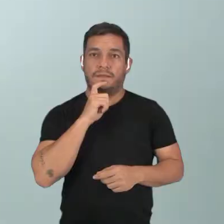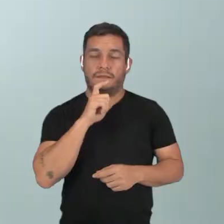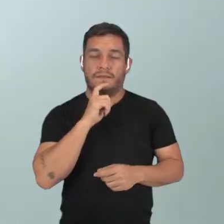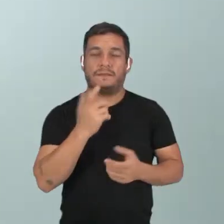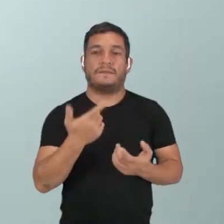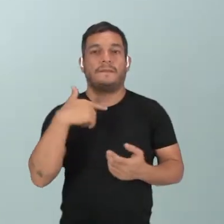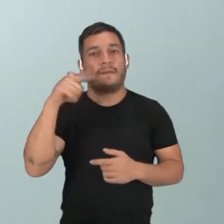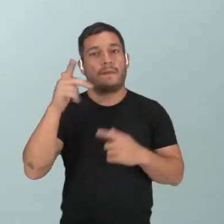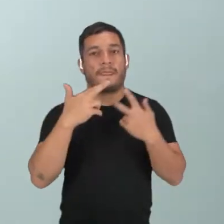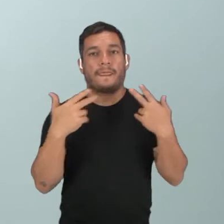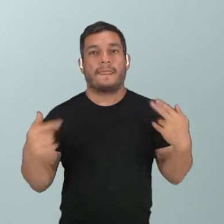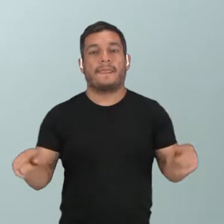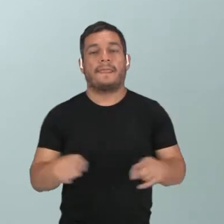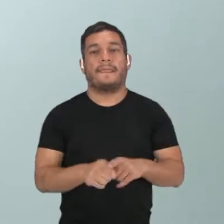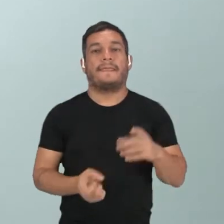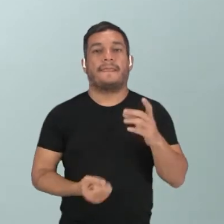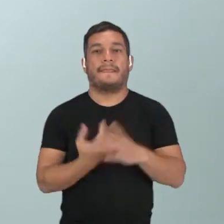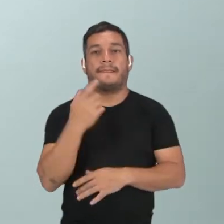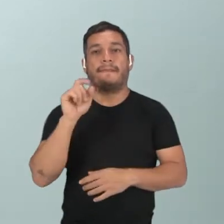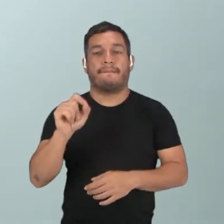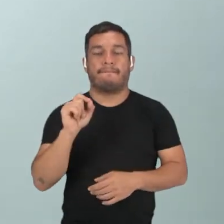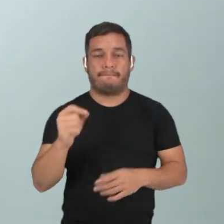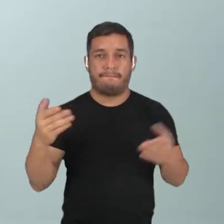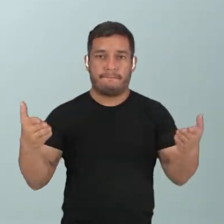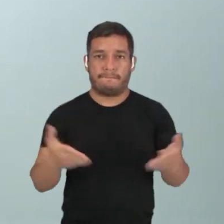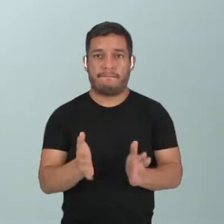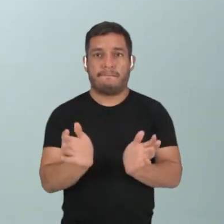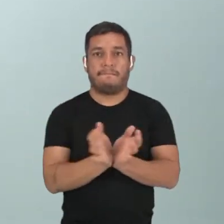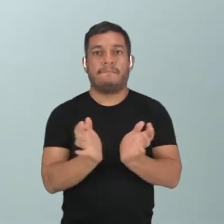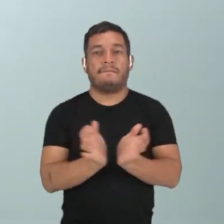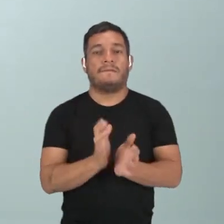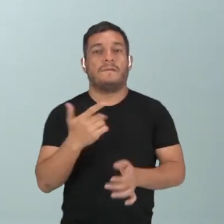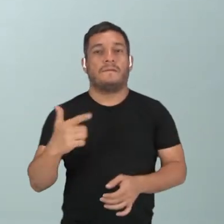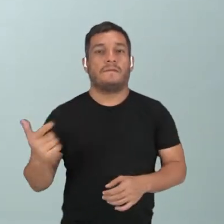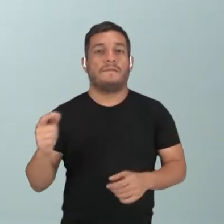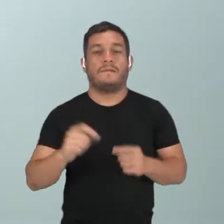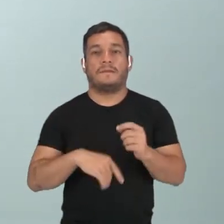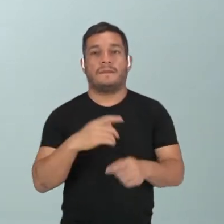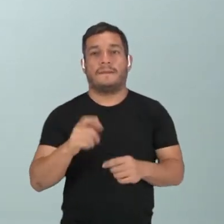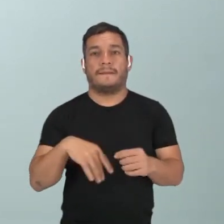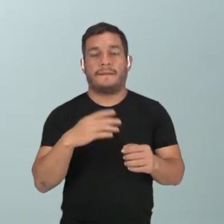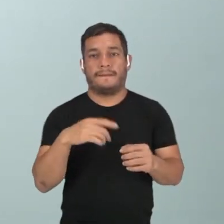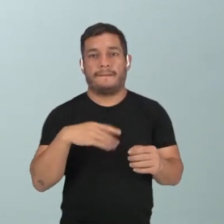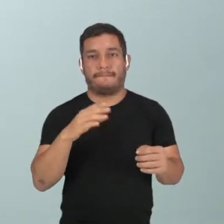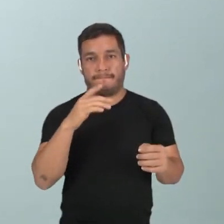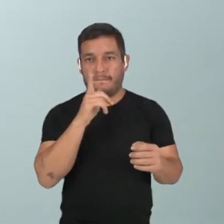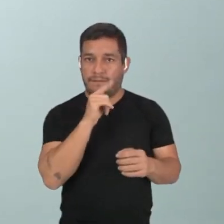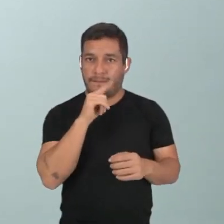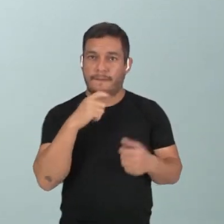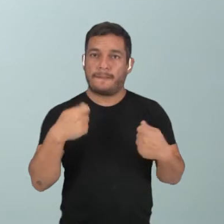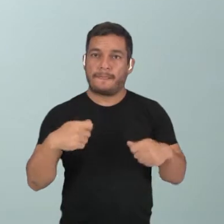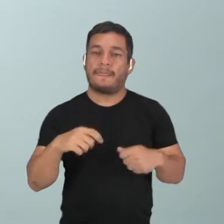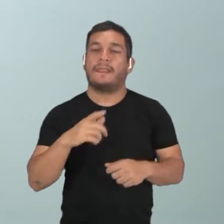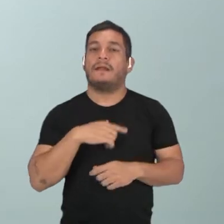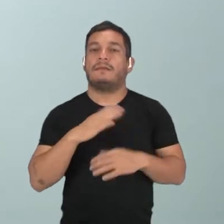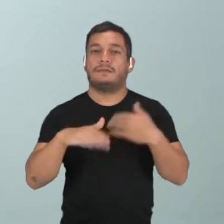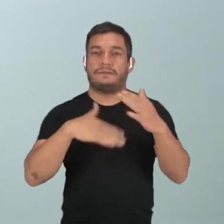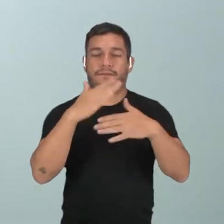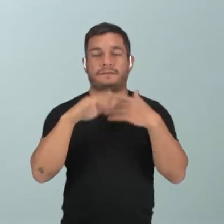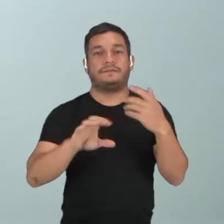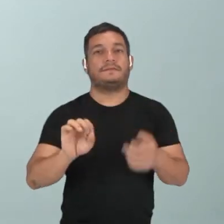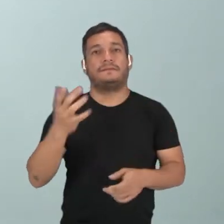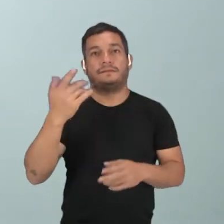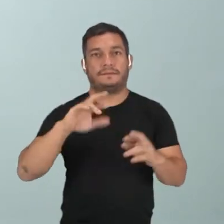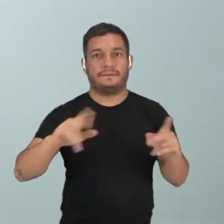Uma outra novidade, então, que surge aí é que agora esse grupo também não vai ter uma dependência da água para que o processo de reprodução aconteça,